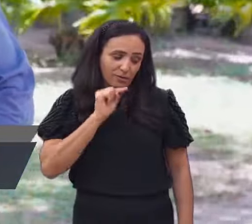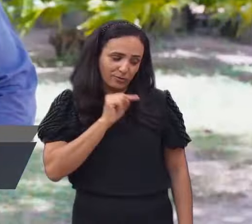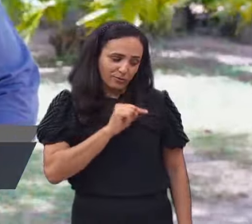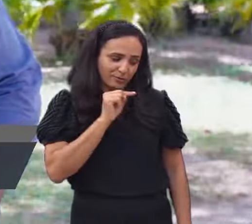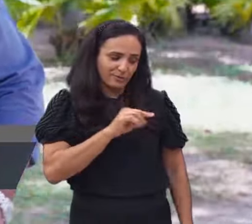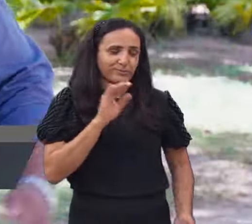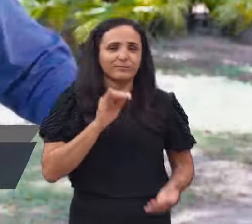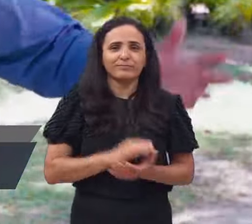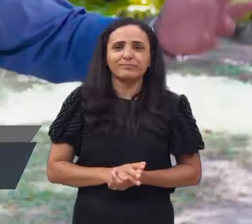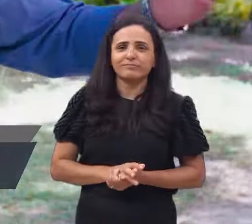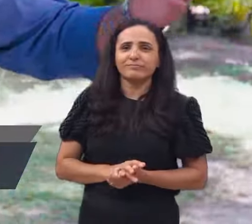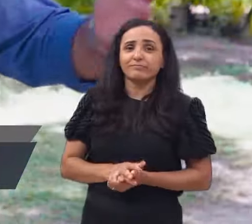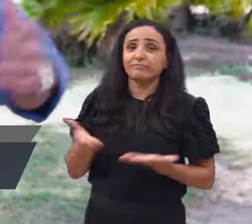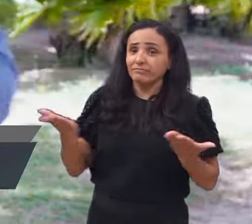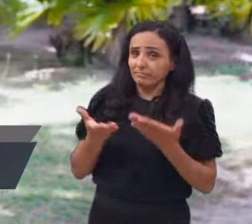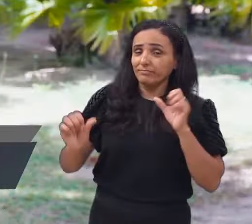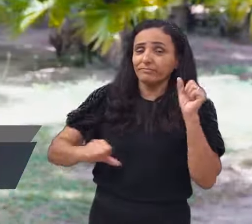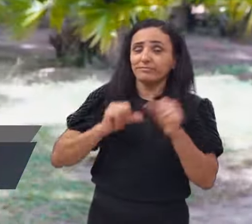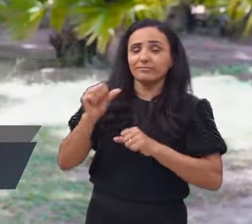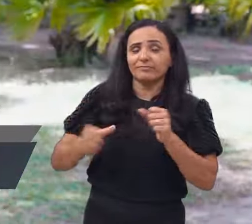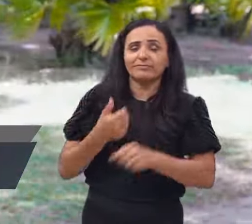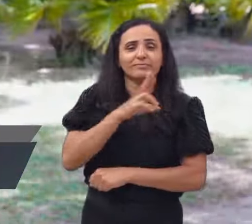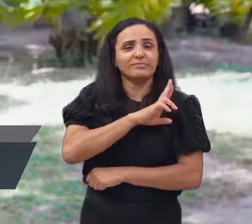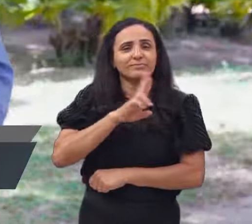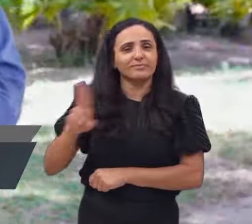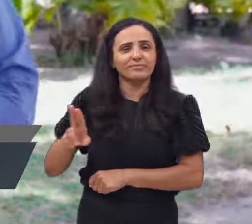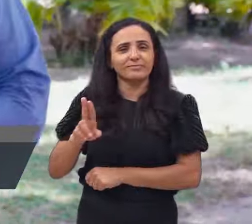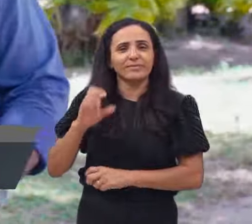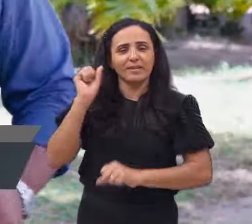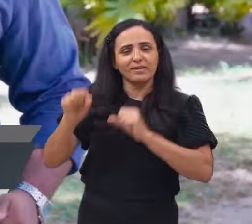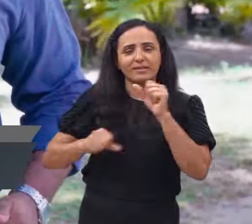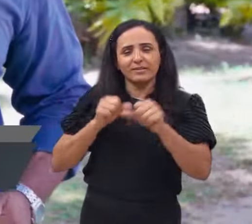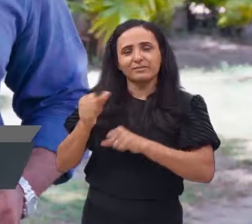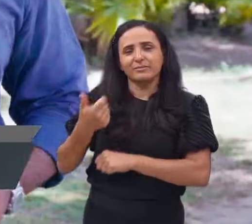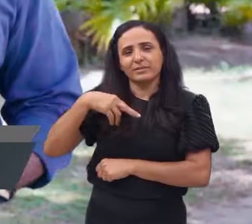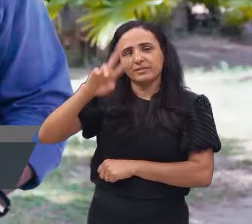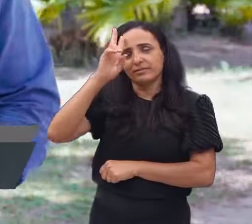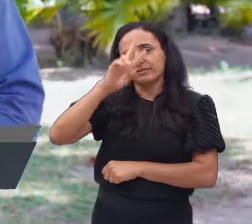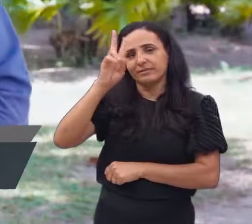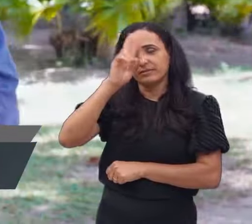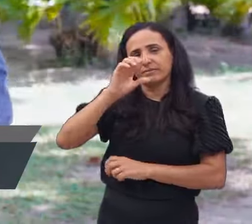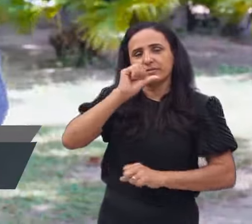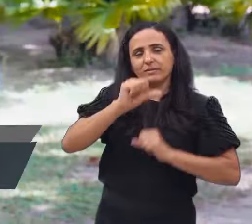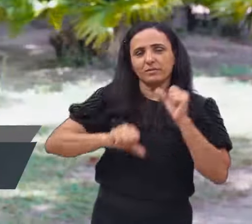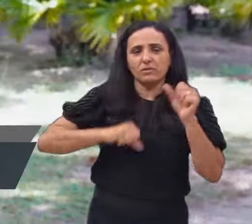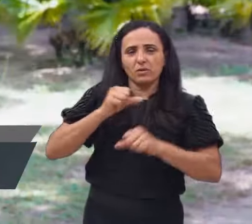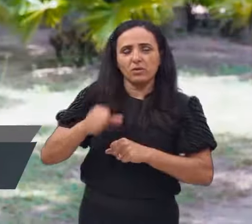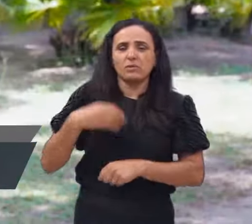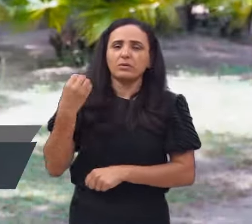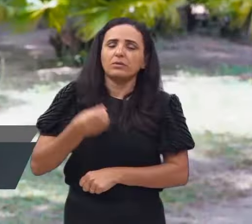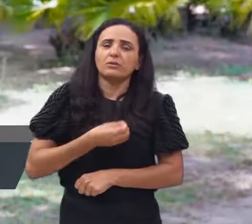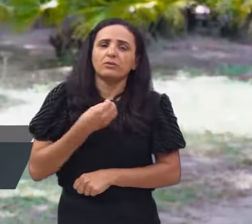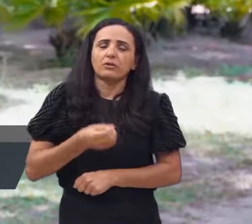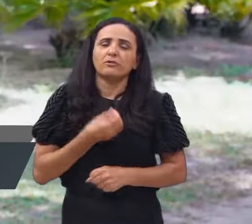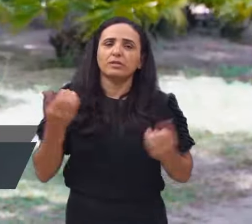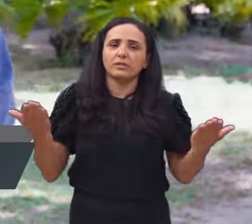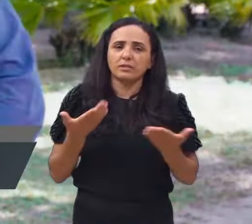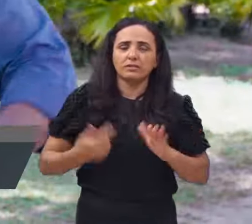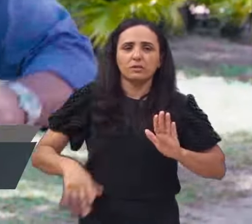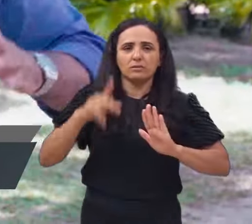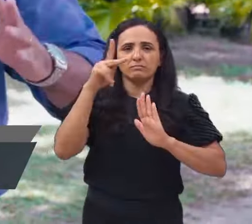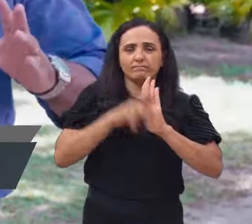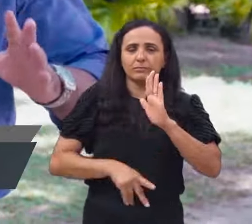prevaleceste. O Senhor, nesta ocasião, quer mudar o teu nome. O Senhor quer mudar a tua história. O Senhor quer transformar a tua vida.